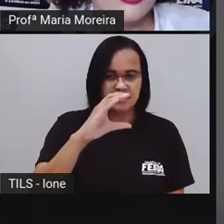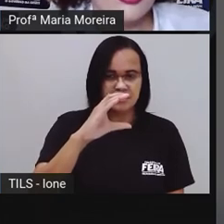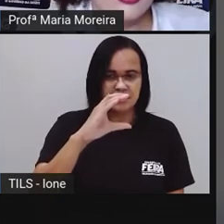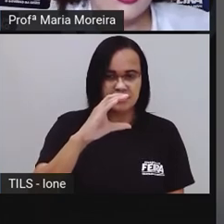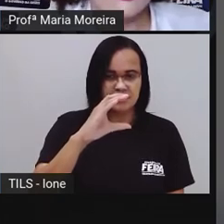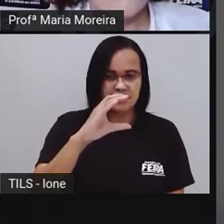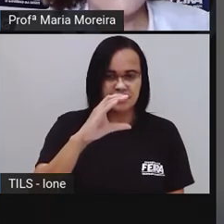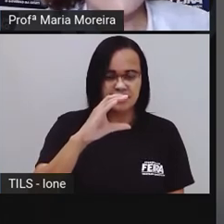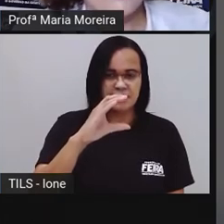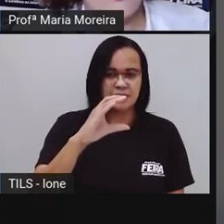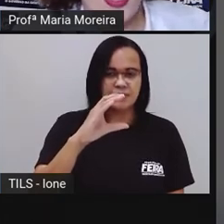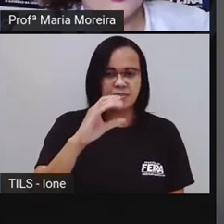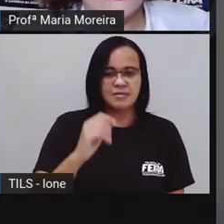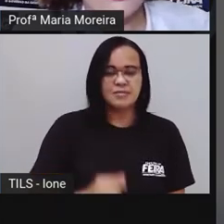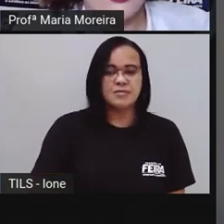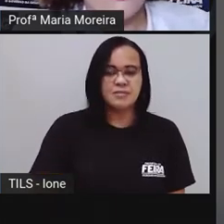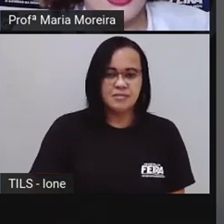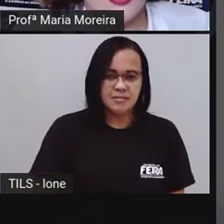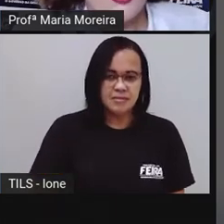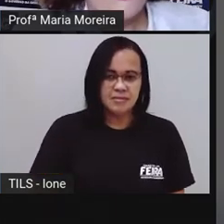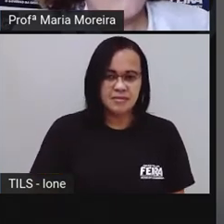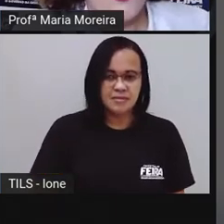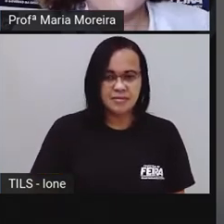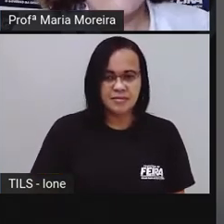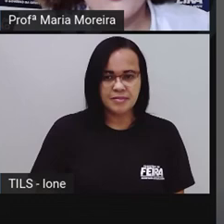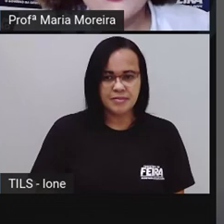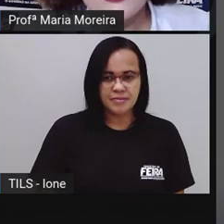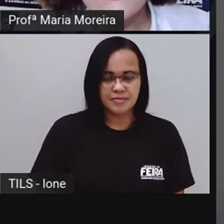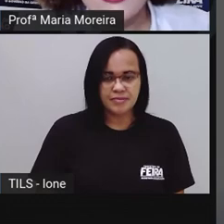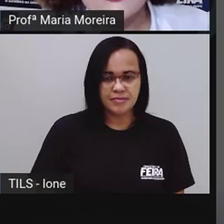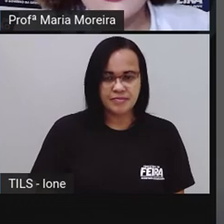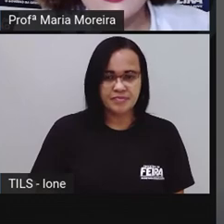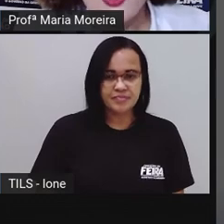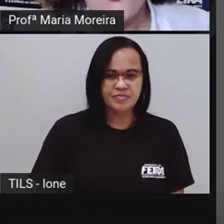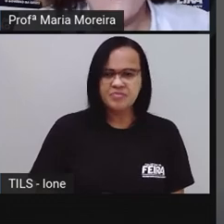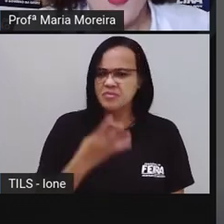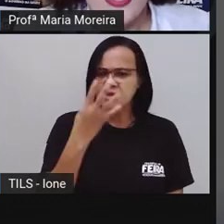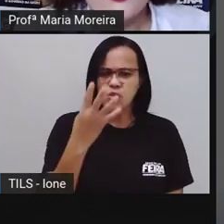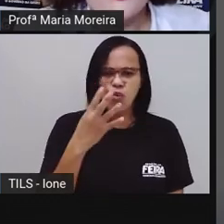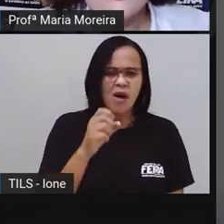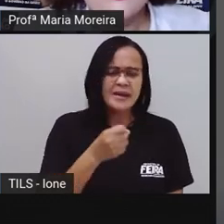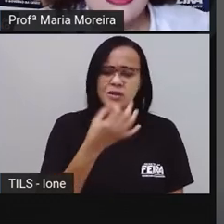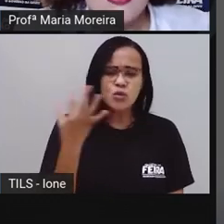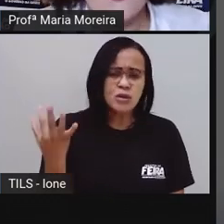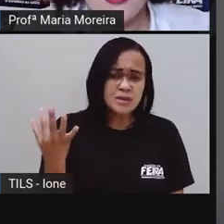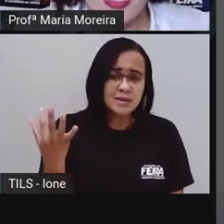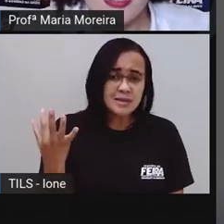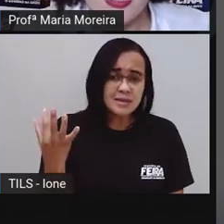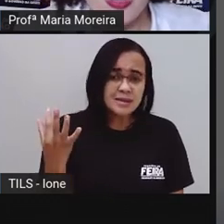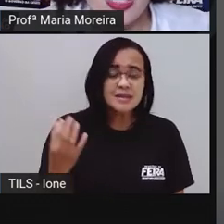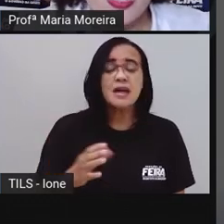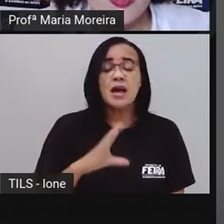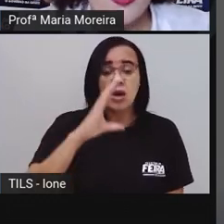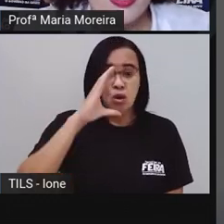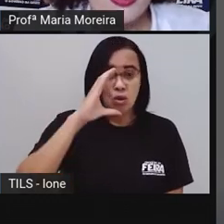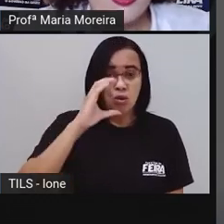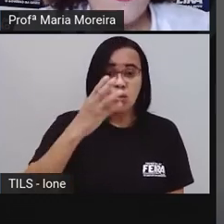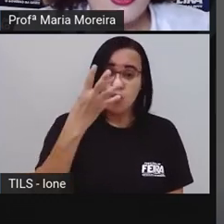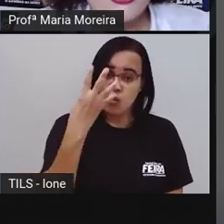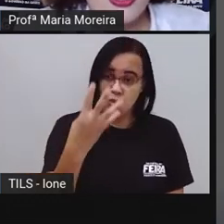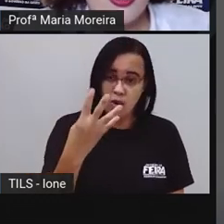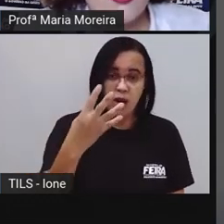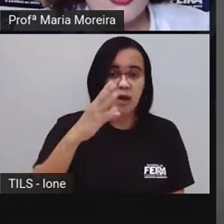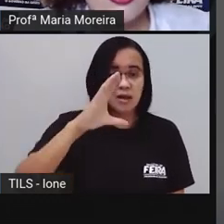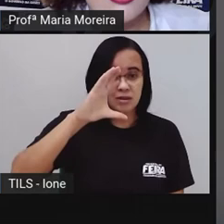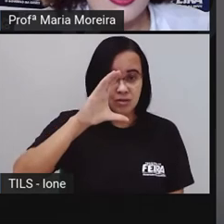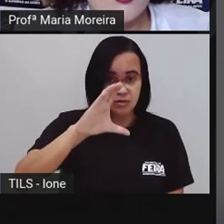Quatro centenas. Mas esse quatro seria o quê? Quatro quantas vezes? Quatro cem vezes, não é isso? Então,